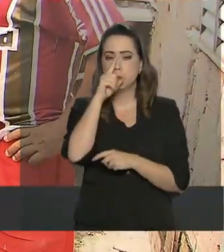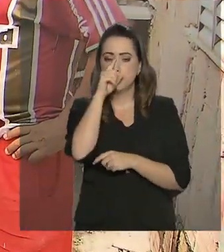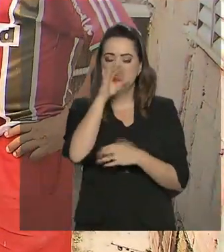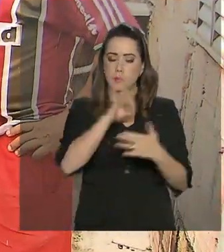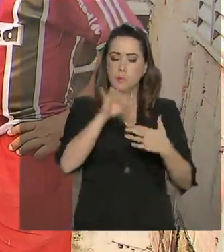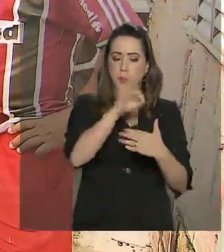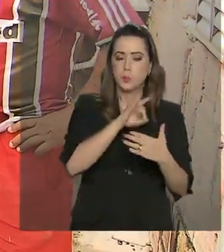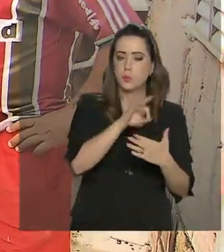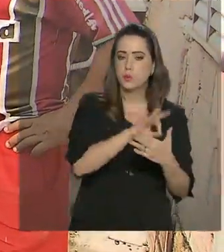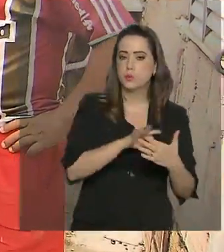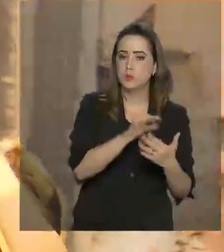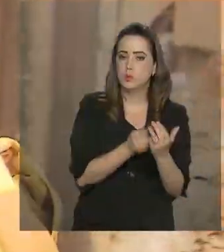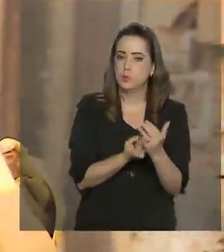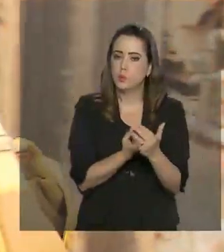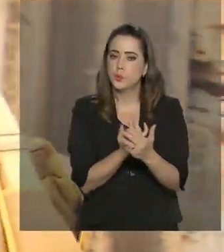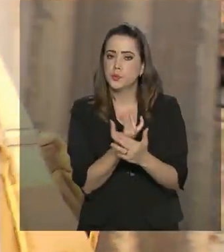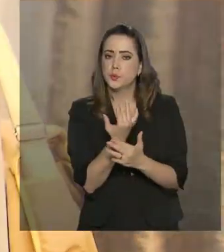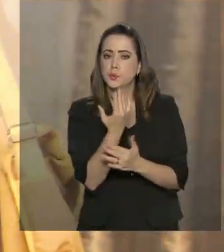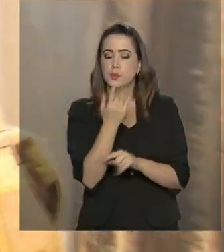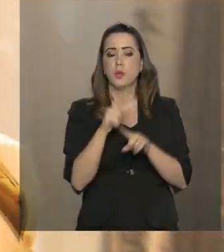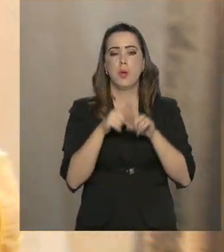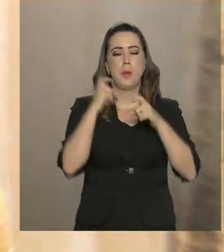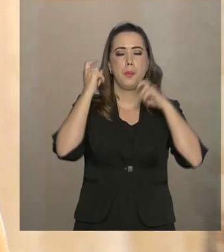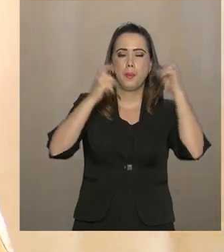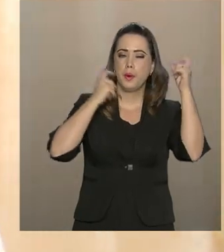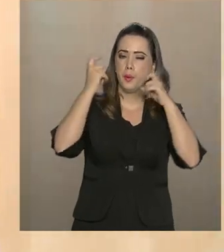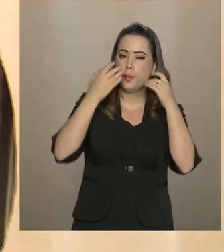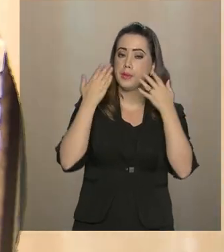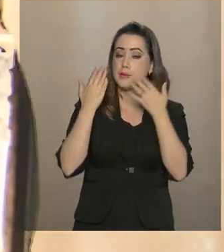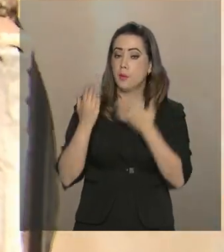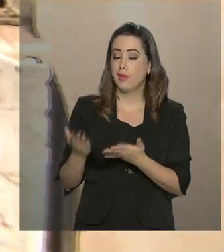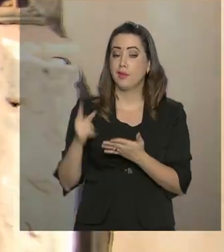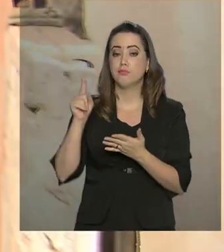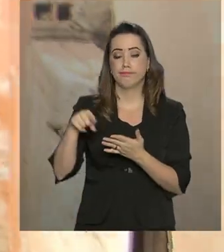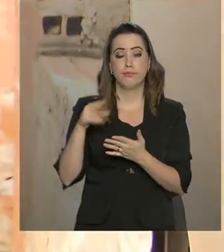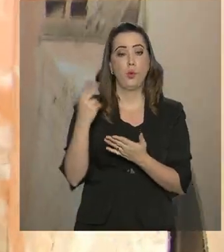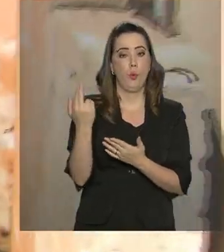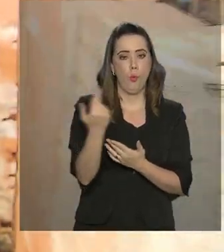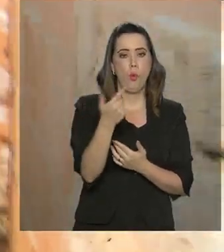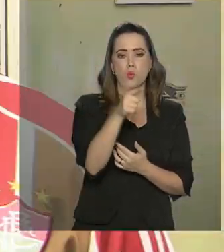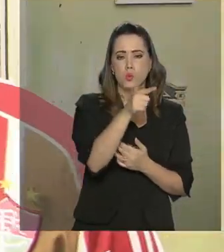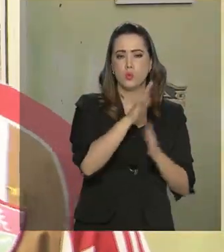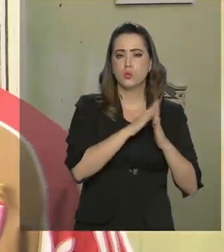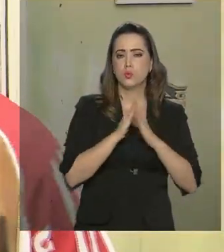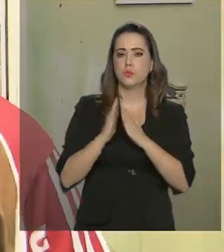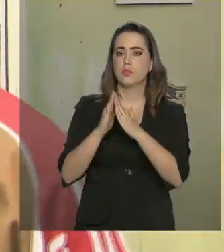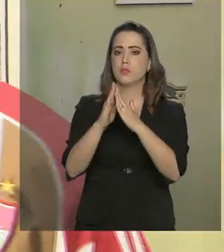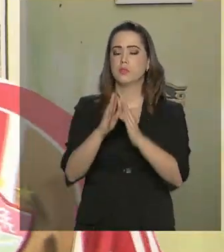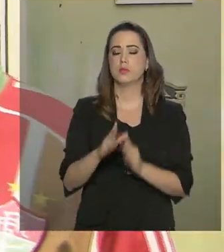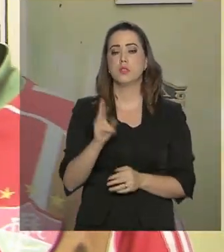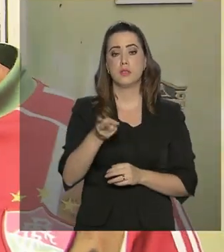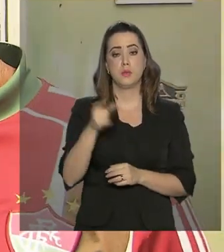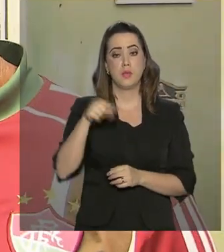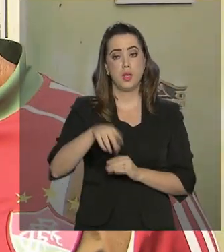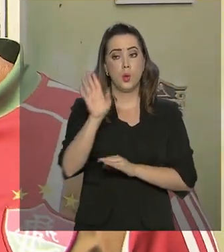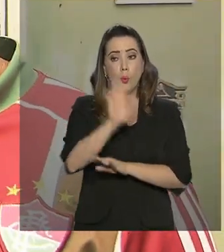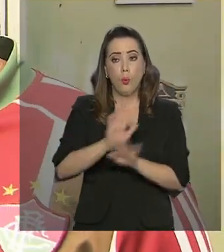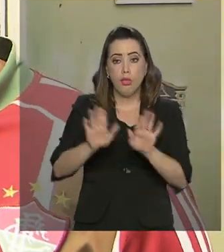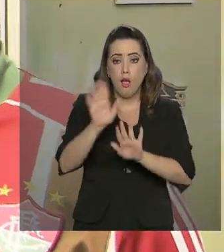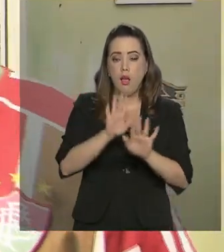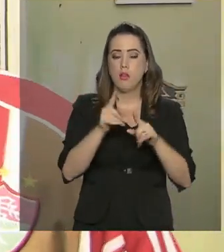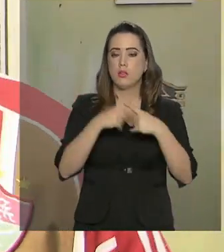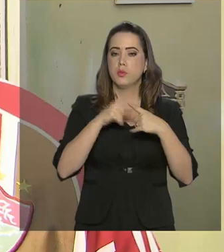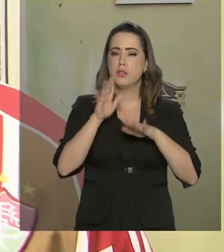do mosquito da dengue se reproduzir aqui. E a preocupação dele se estende à vizinhança. Sempre aqui a tem que tomar cuidado, porque